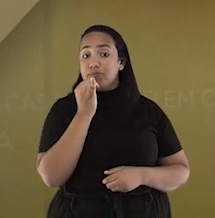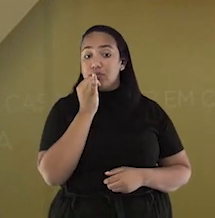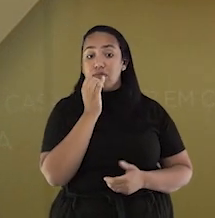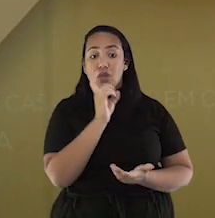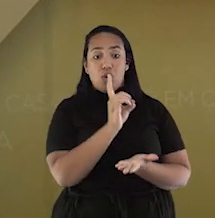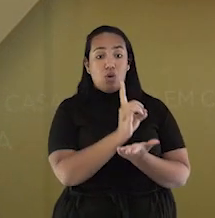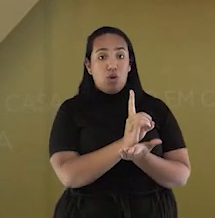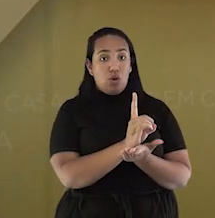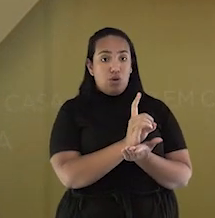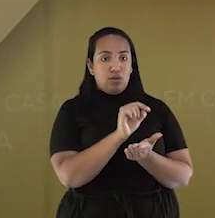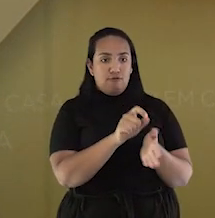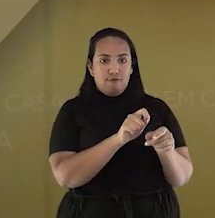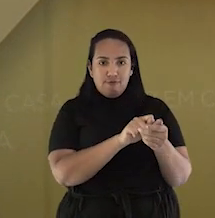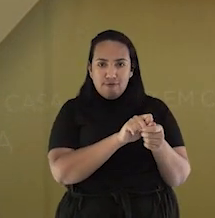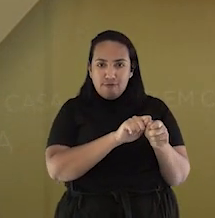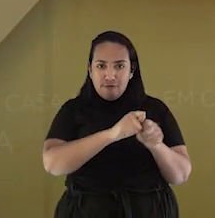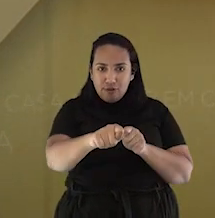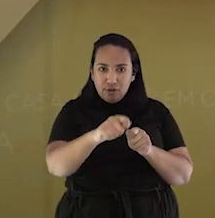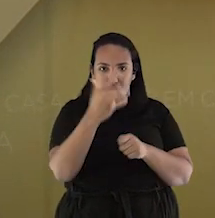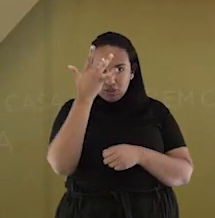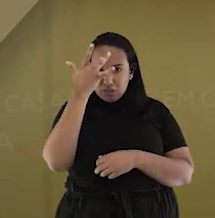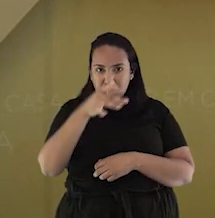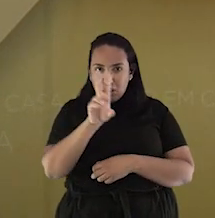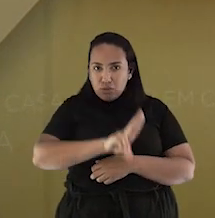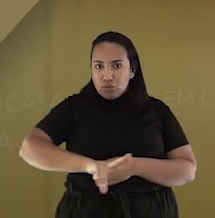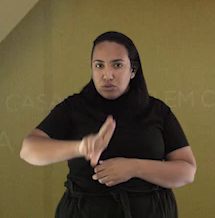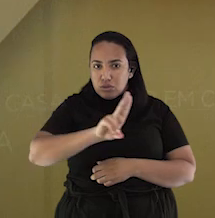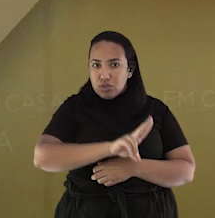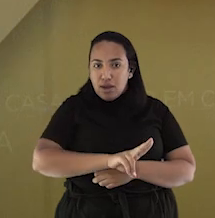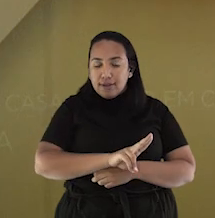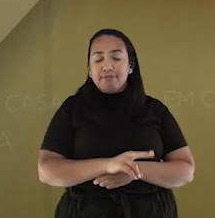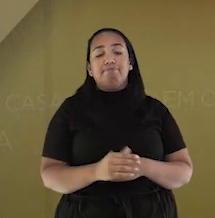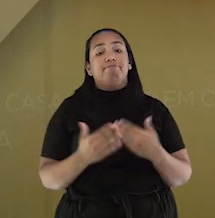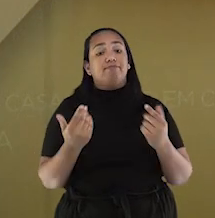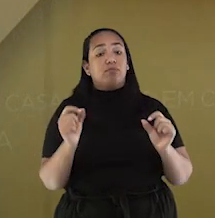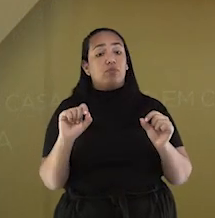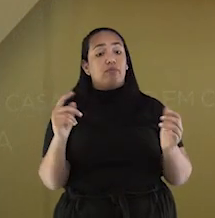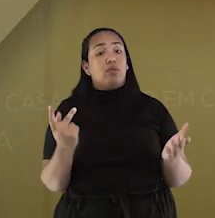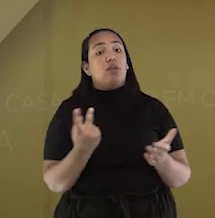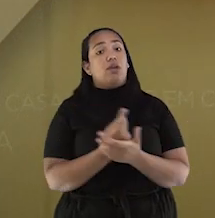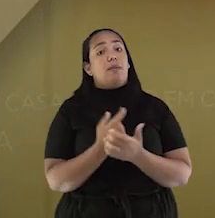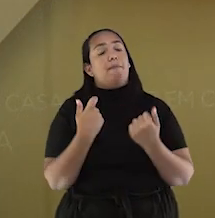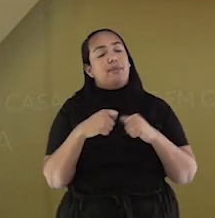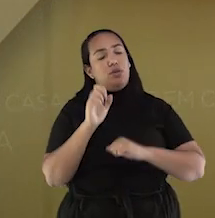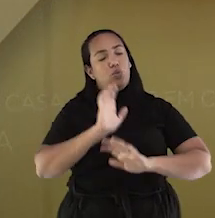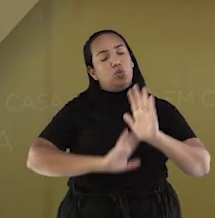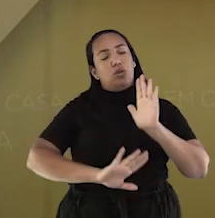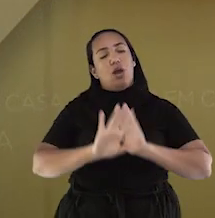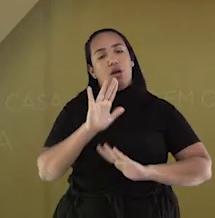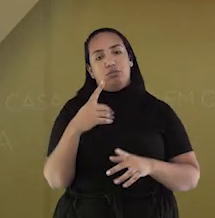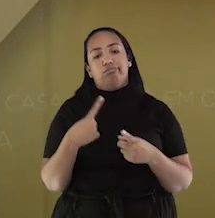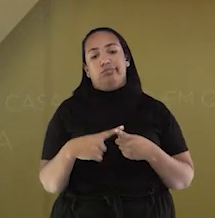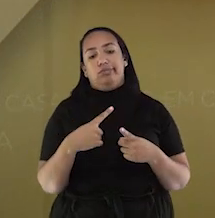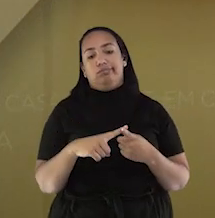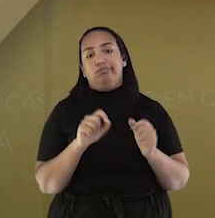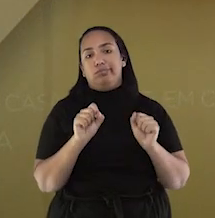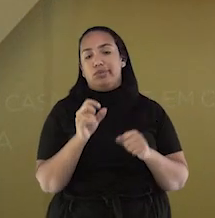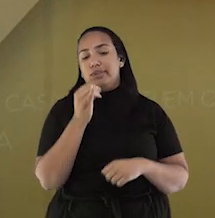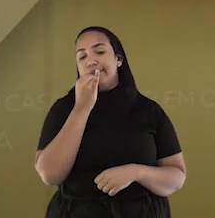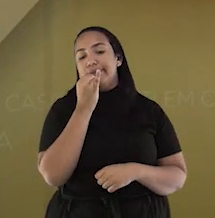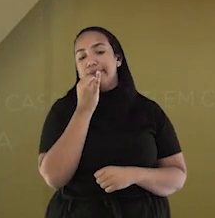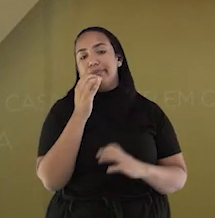velas e fósforos esbarrando ou segurando neles, todo cuidado é pouco, porque pode causar